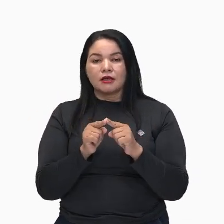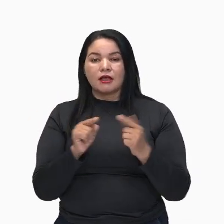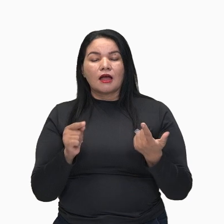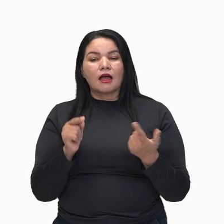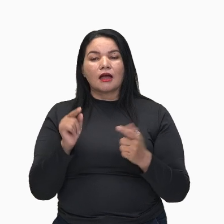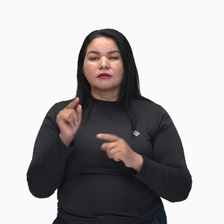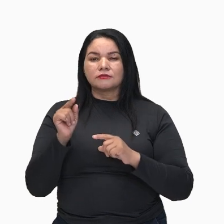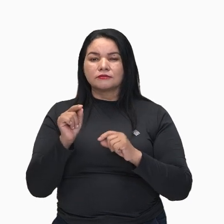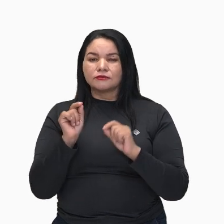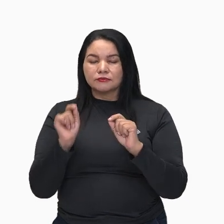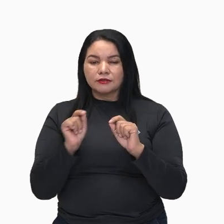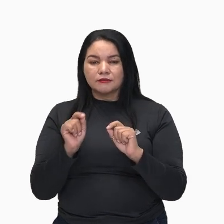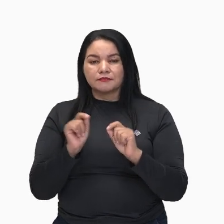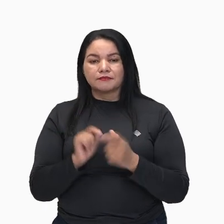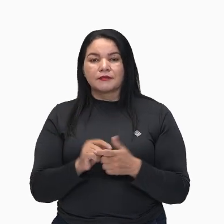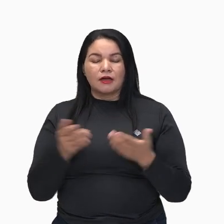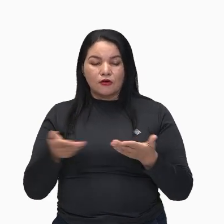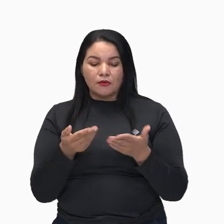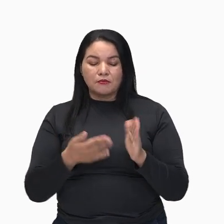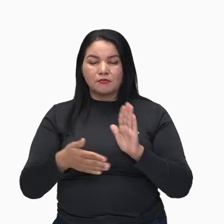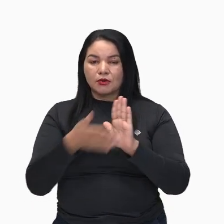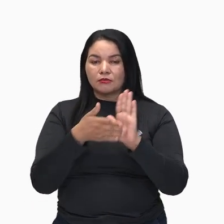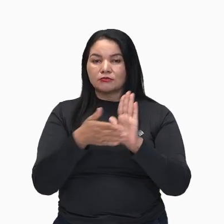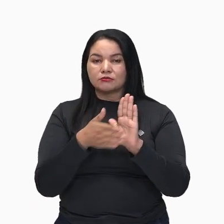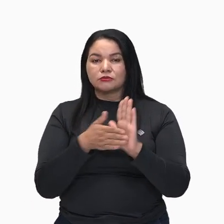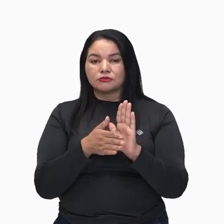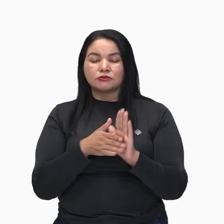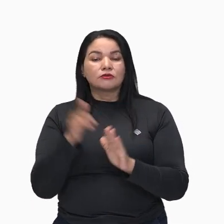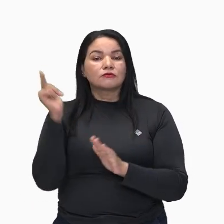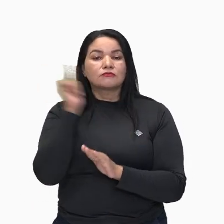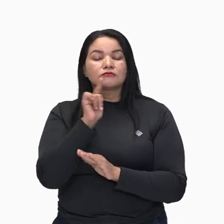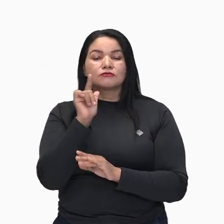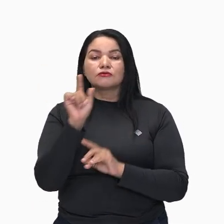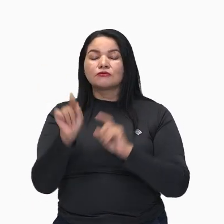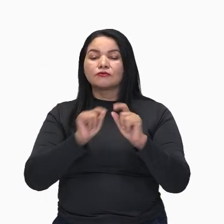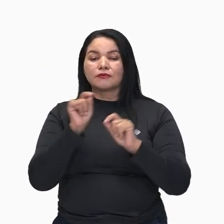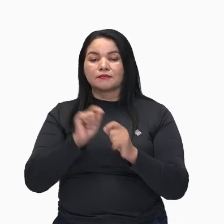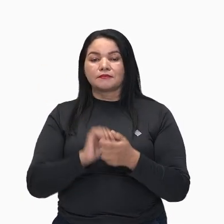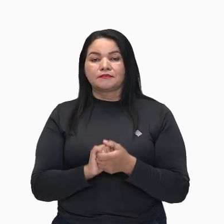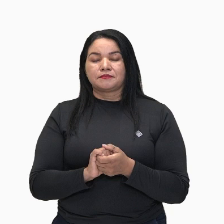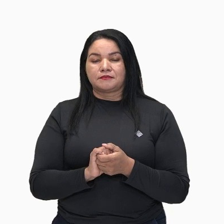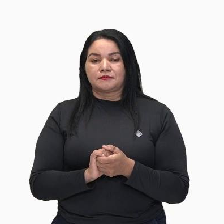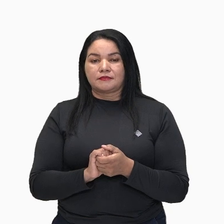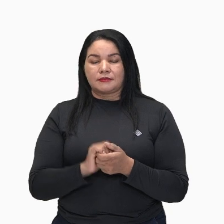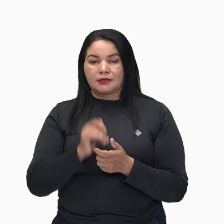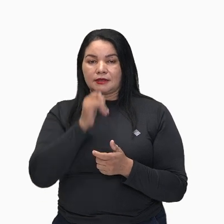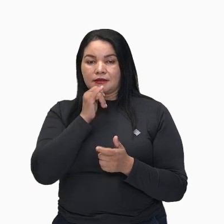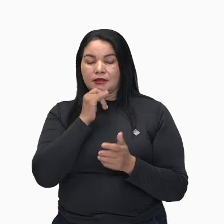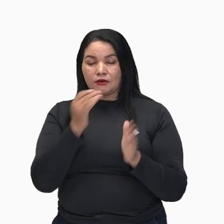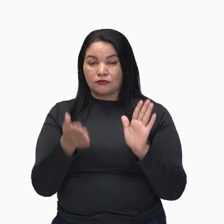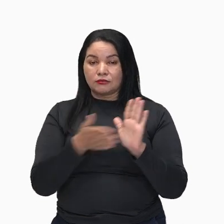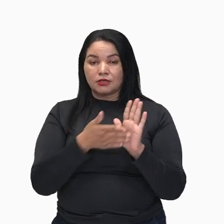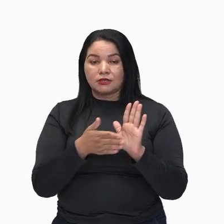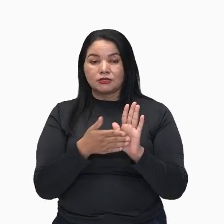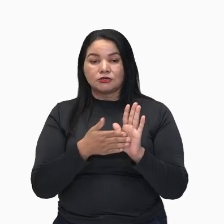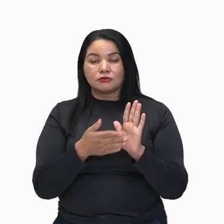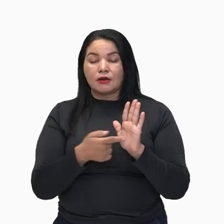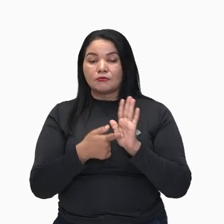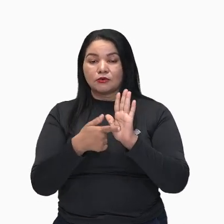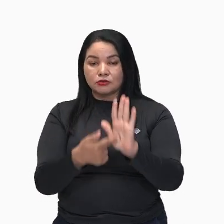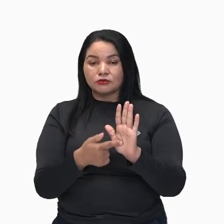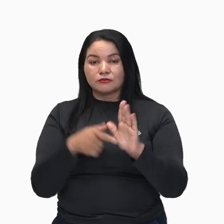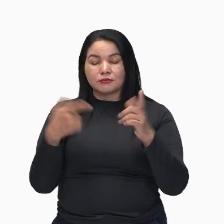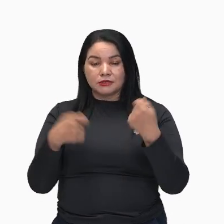efeito essa proposta de intervenção pode alcançar? A gente viu que lá no texto ficou evidente que proporcionar o exercício da